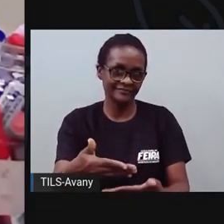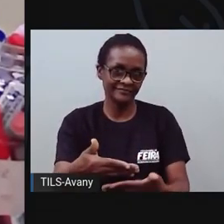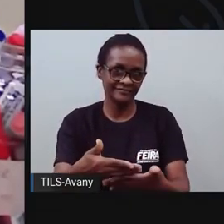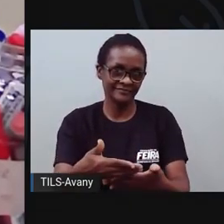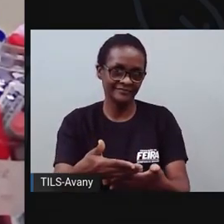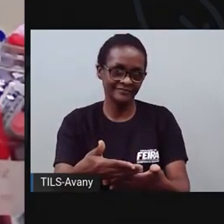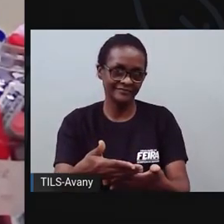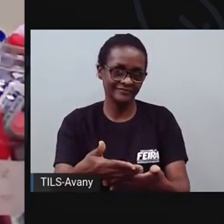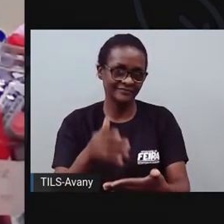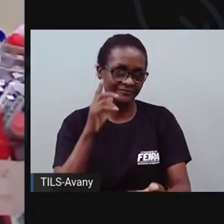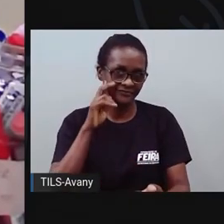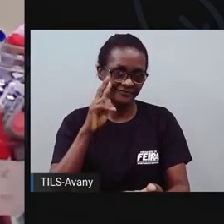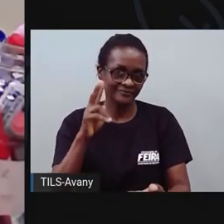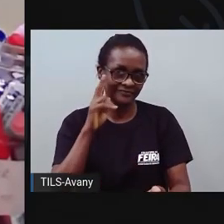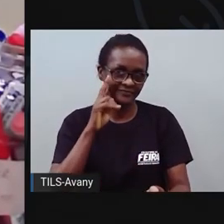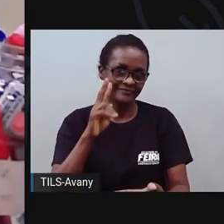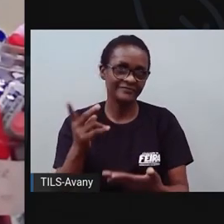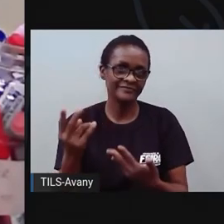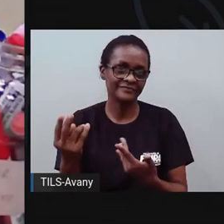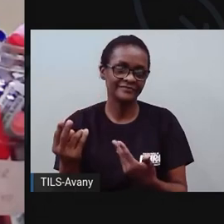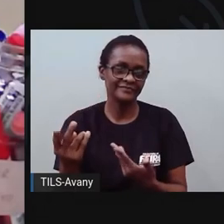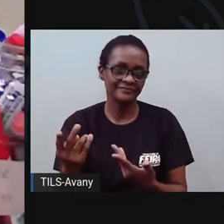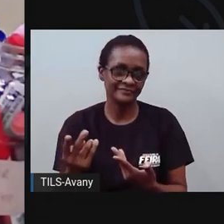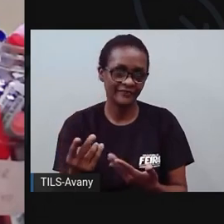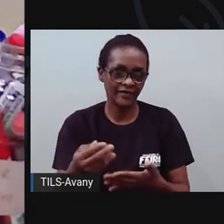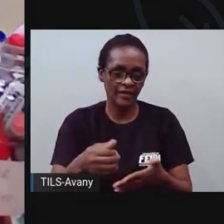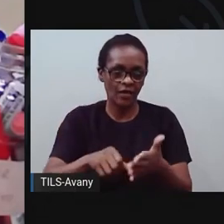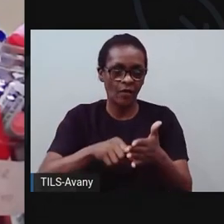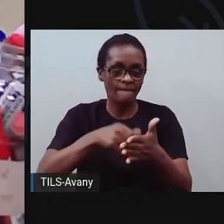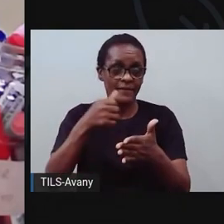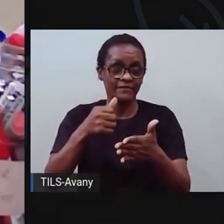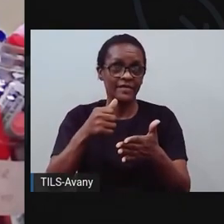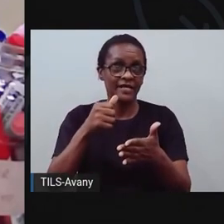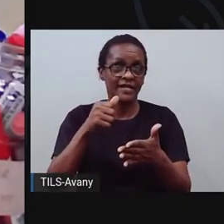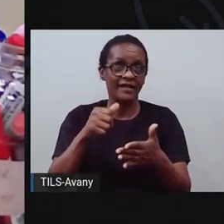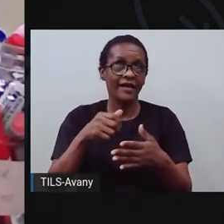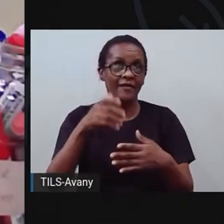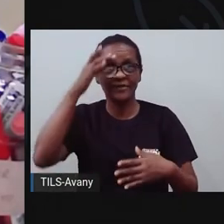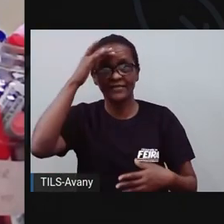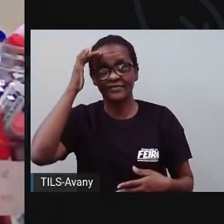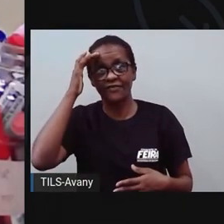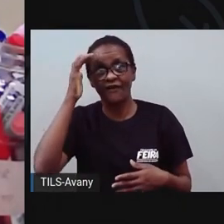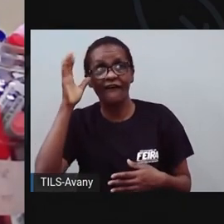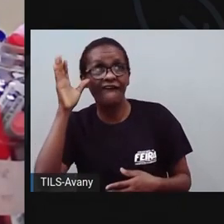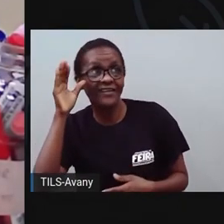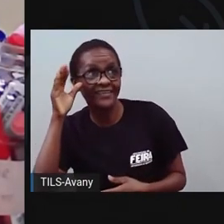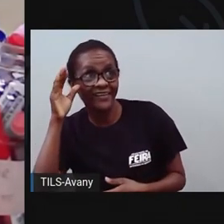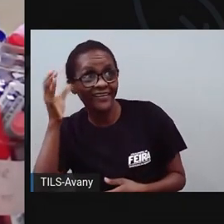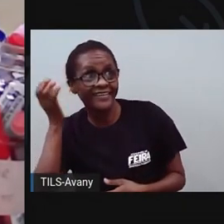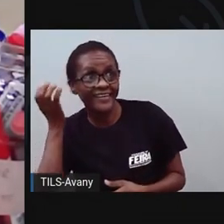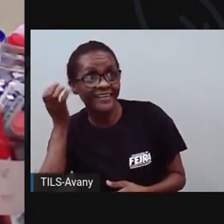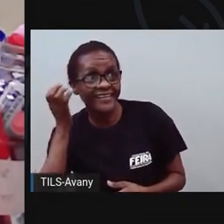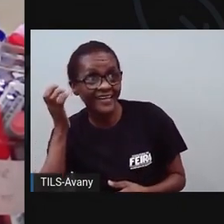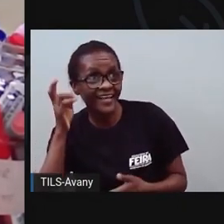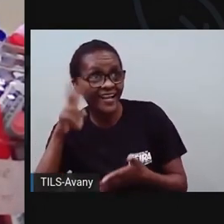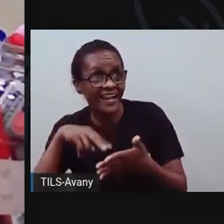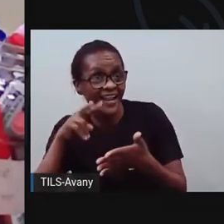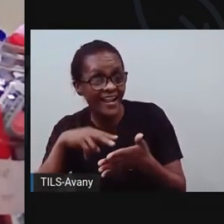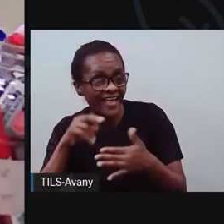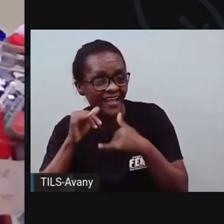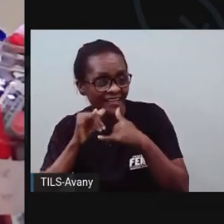Aqui tem só aquele chamariz aí para a gente procurar saber o que vem depois. Certo? Bom,